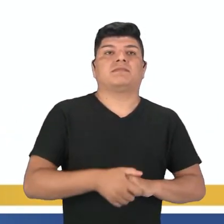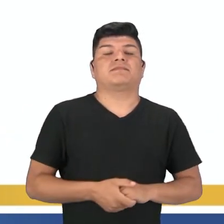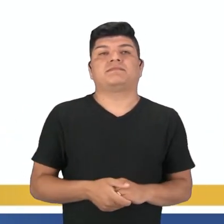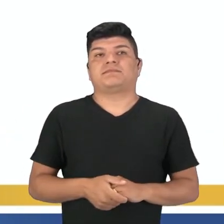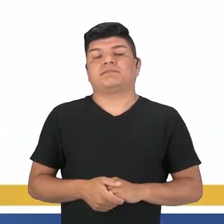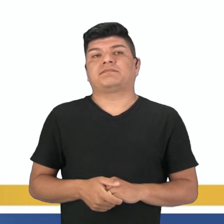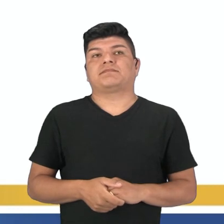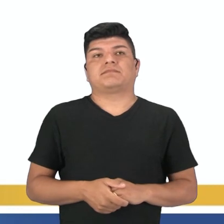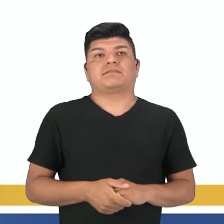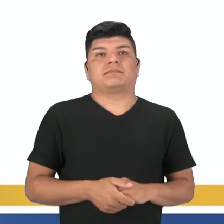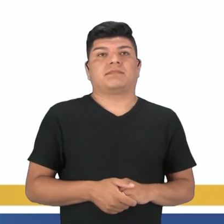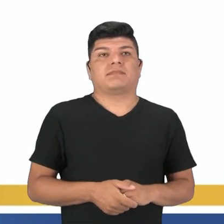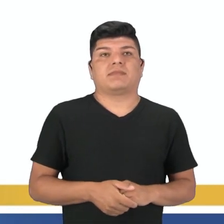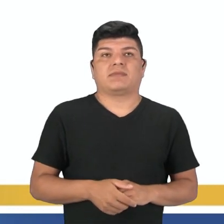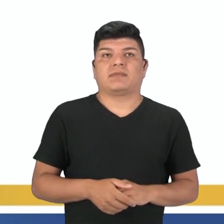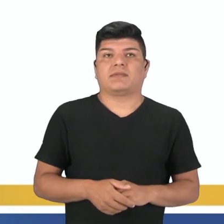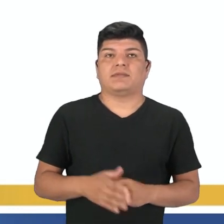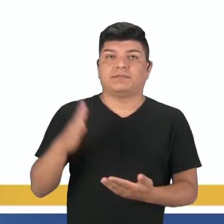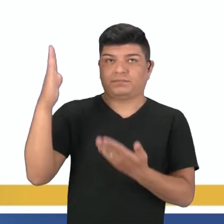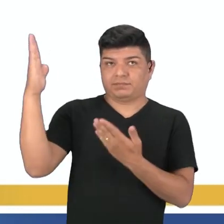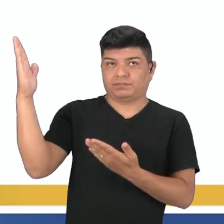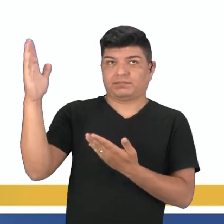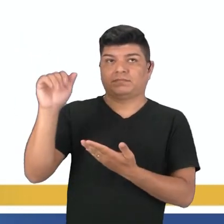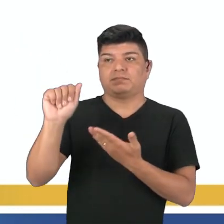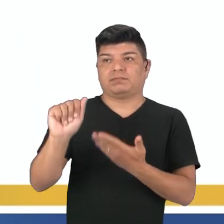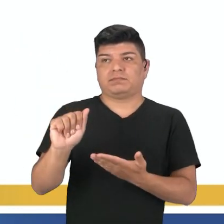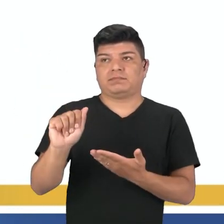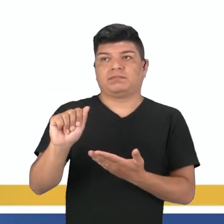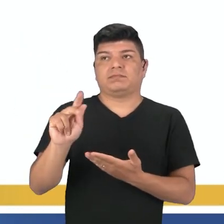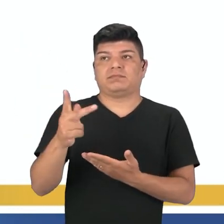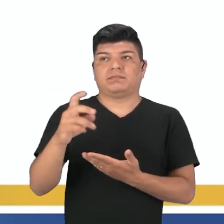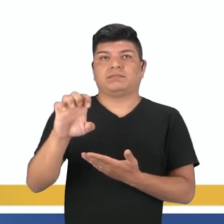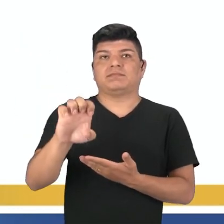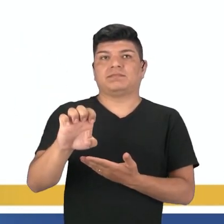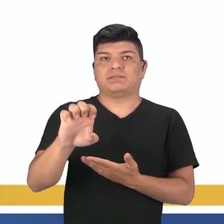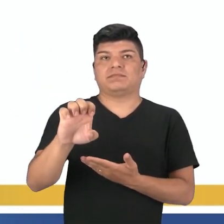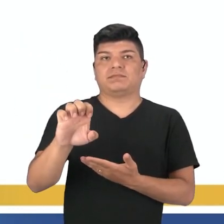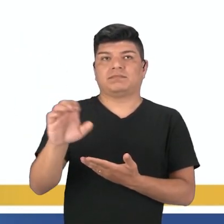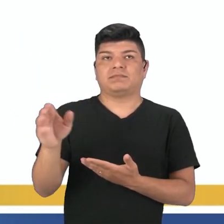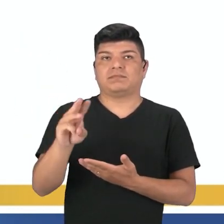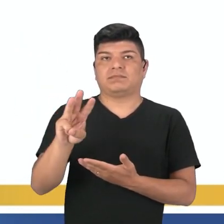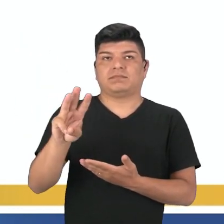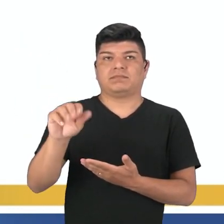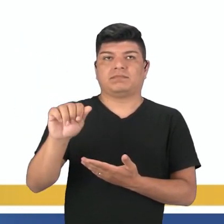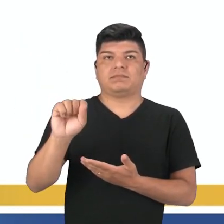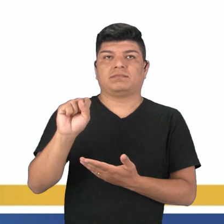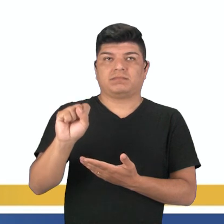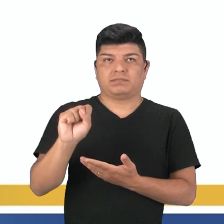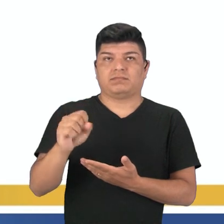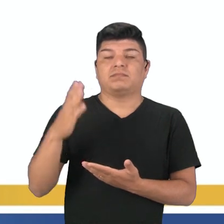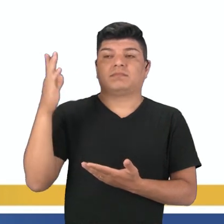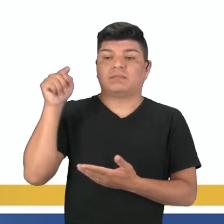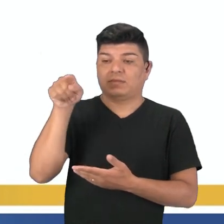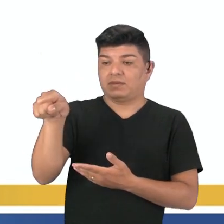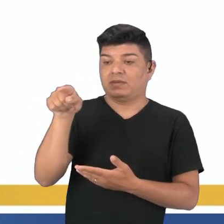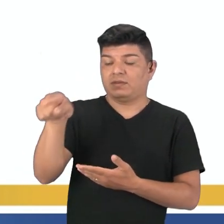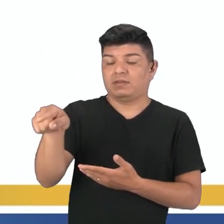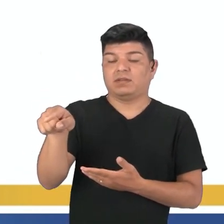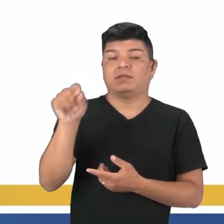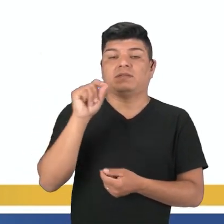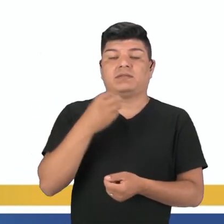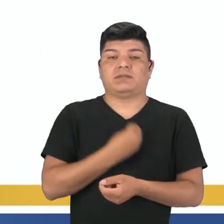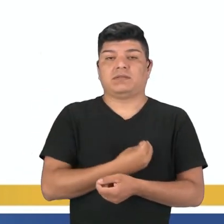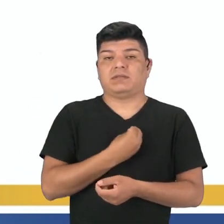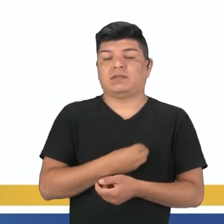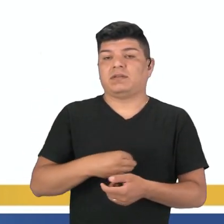Vamos lá ver respostas juntos, então. Na letra A, he was playing soccer. Ele estava